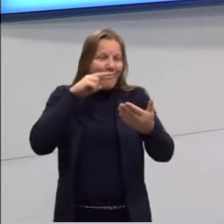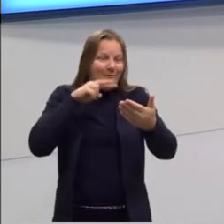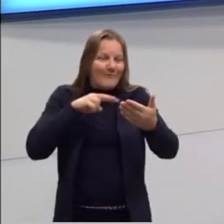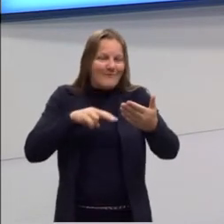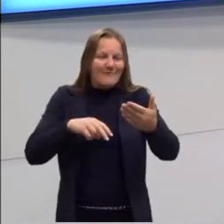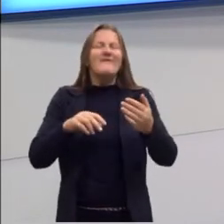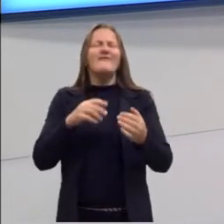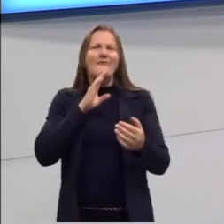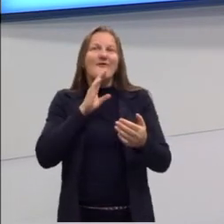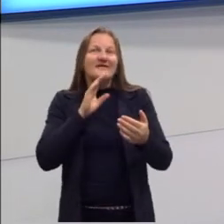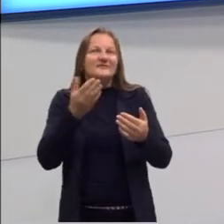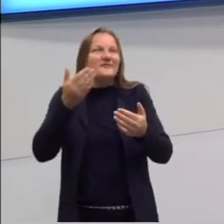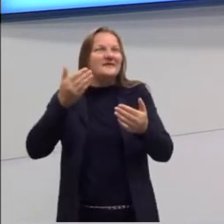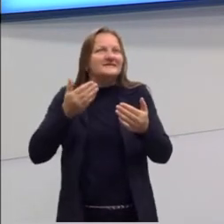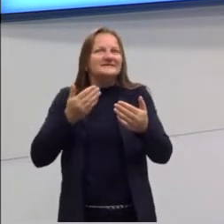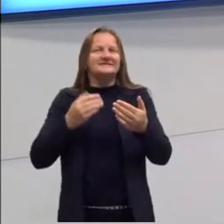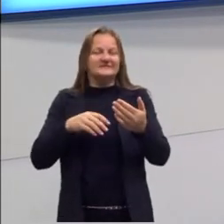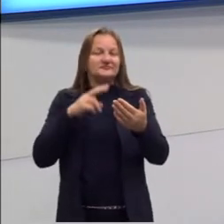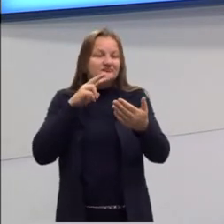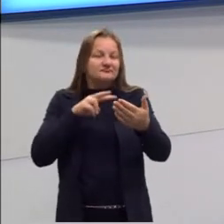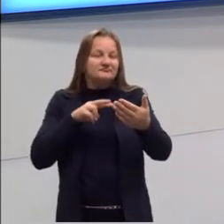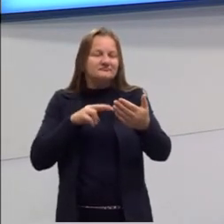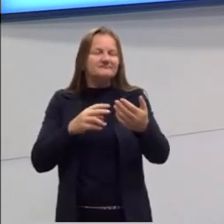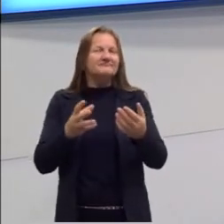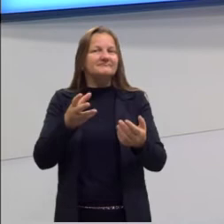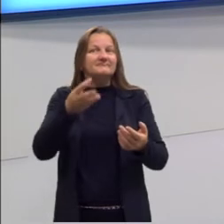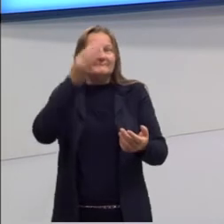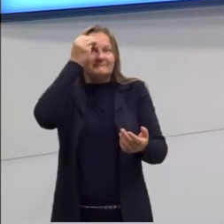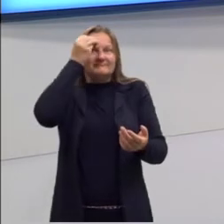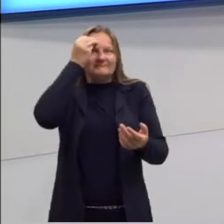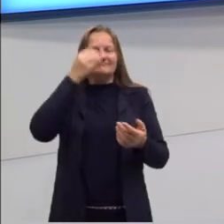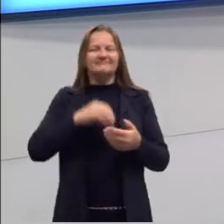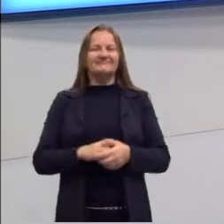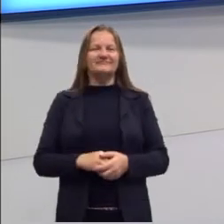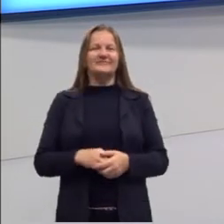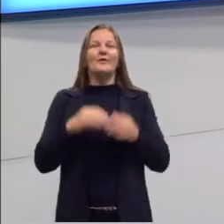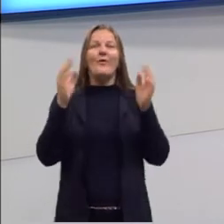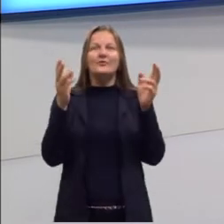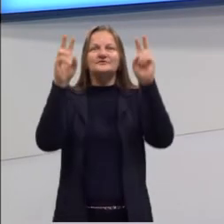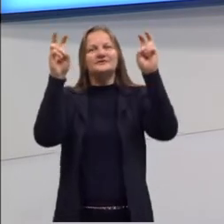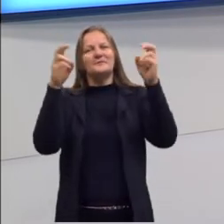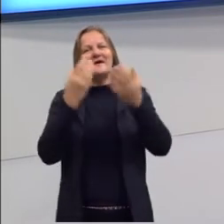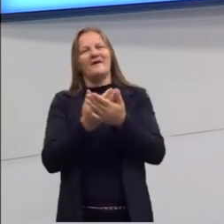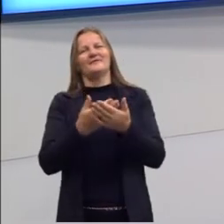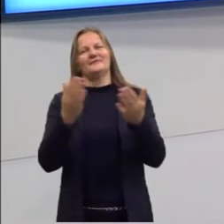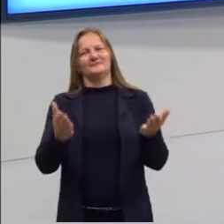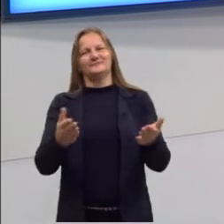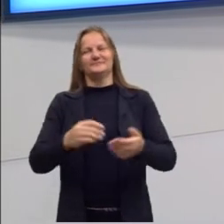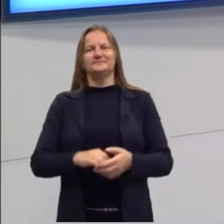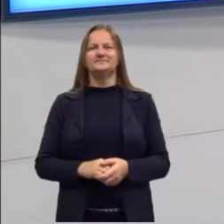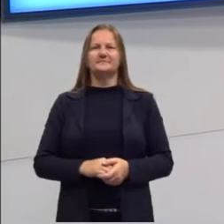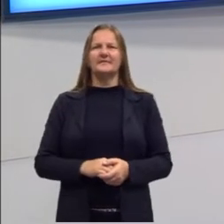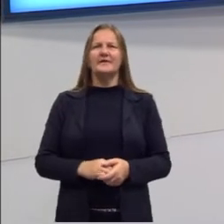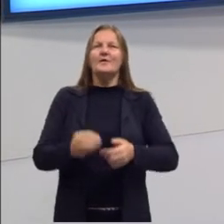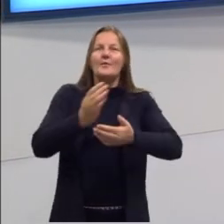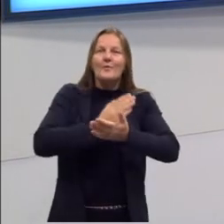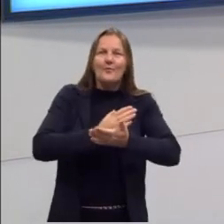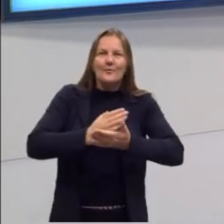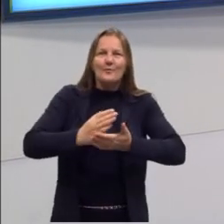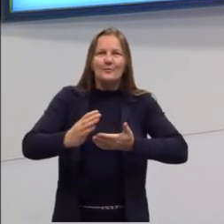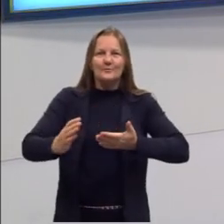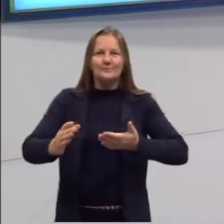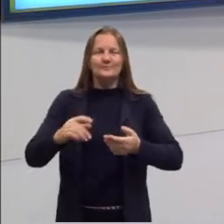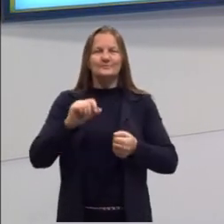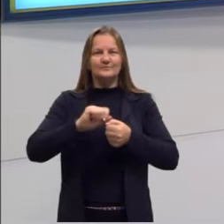familiar, eu já vi isso em algum lugar. E é sobre isso que a gente vai falar hoje. Eu começo, como